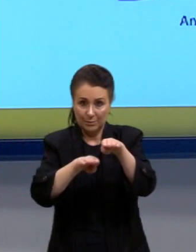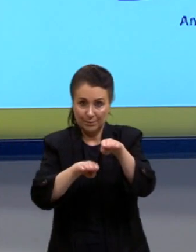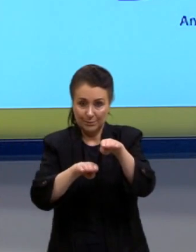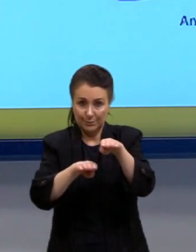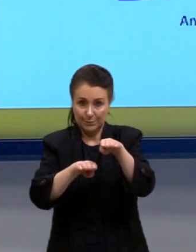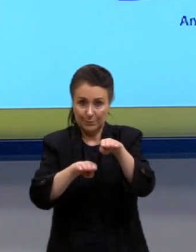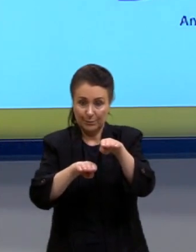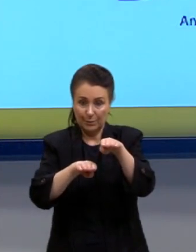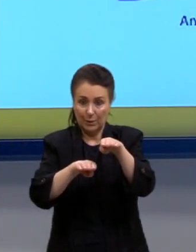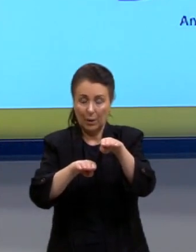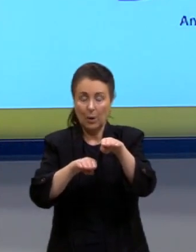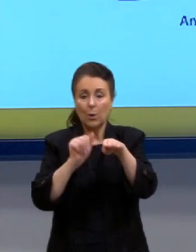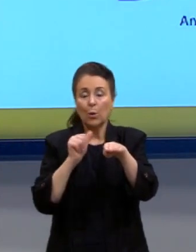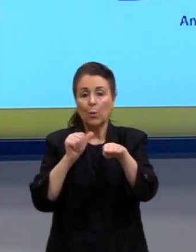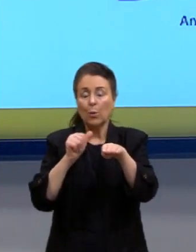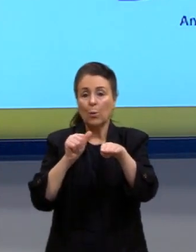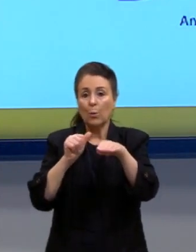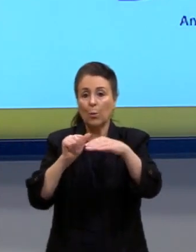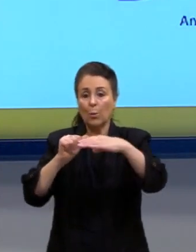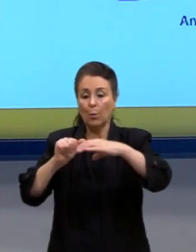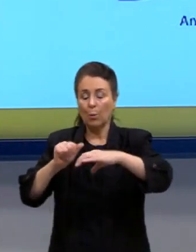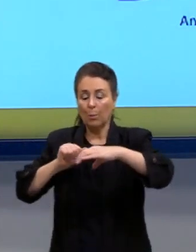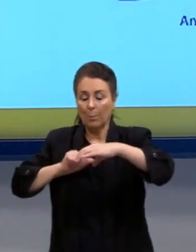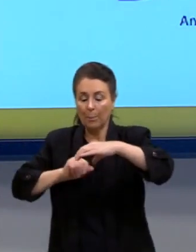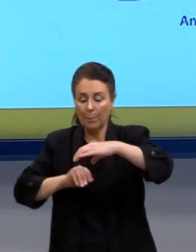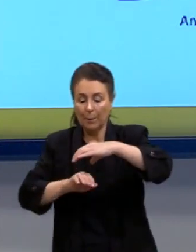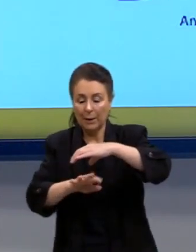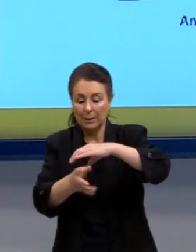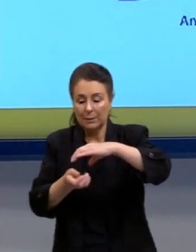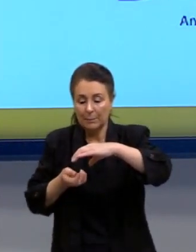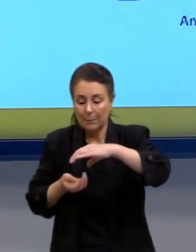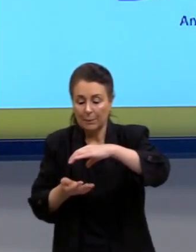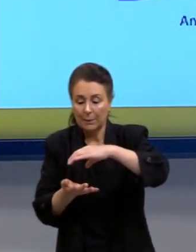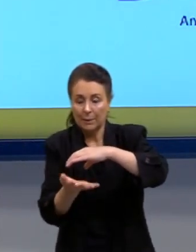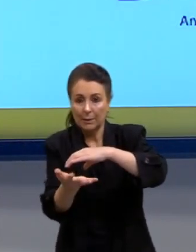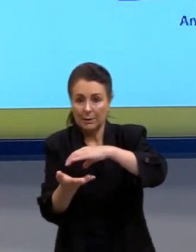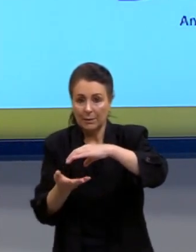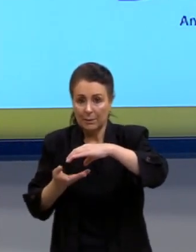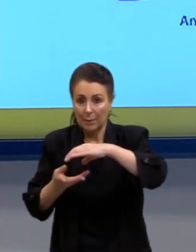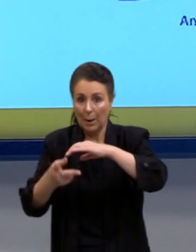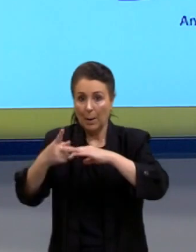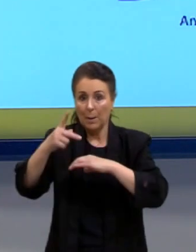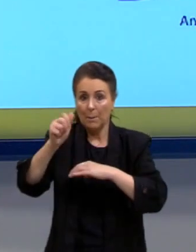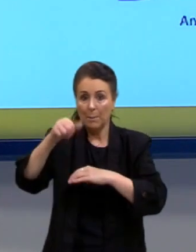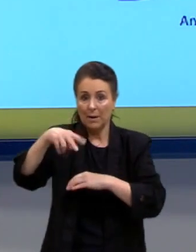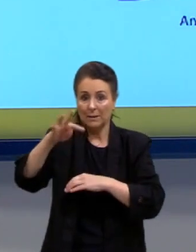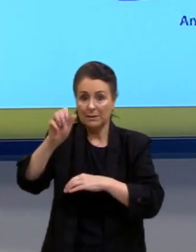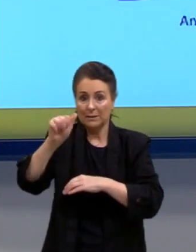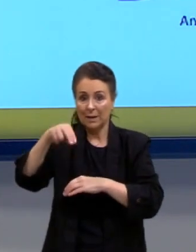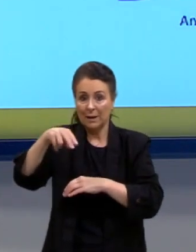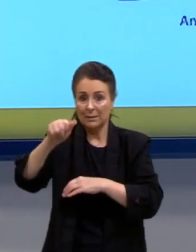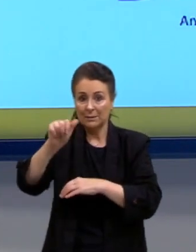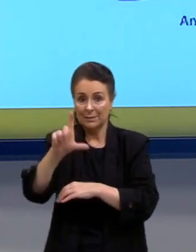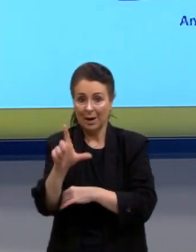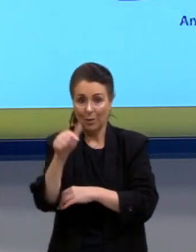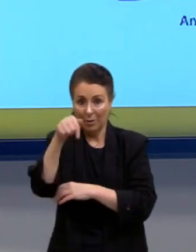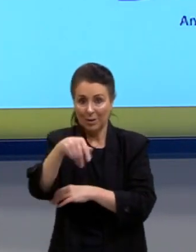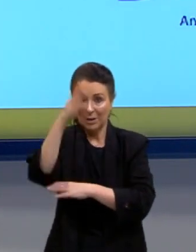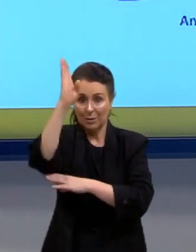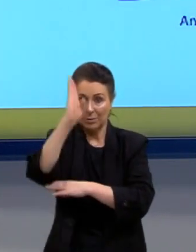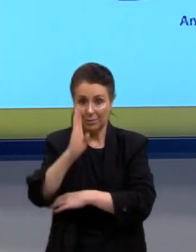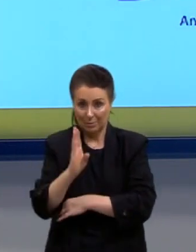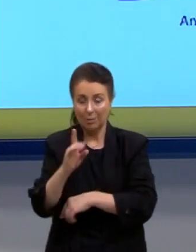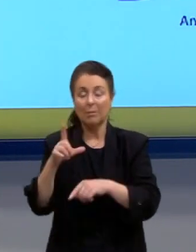O Pantanal, a formação do Pantanal, ela está relacionada à orogenia também. Como as placas